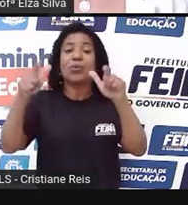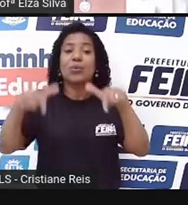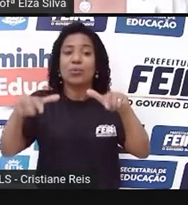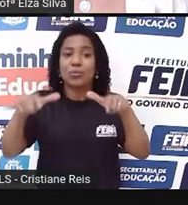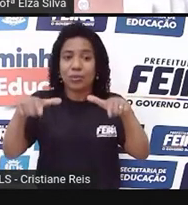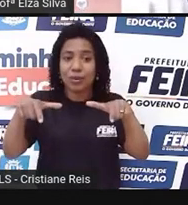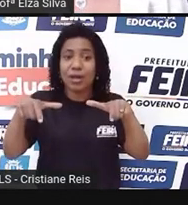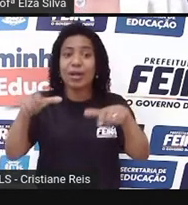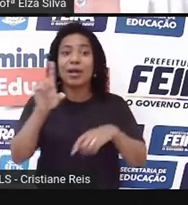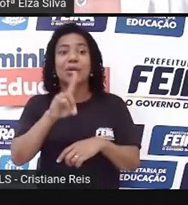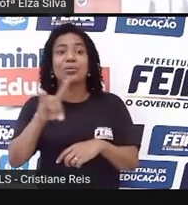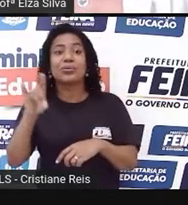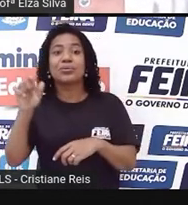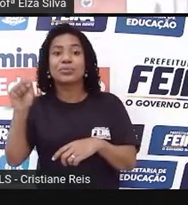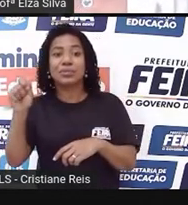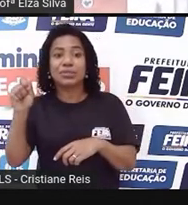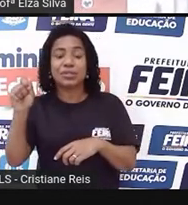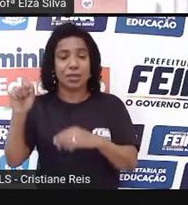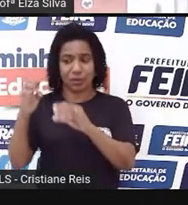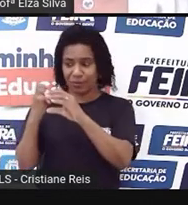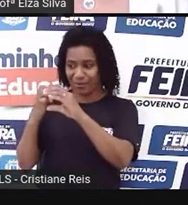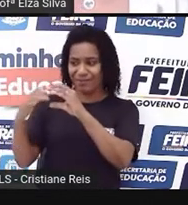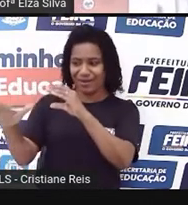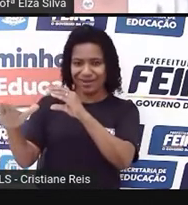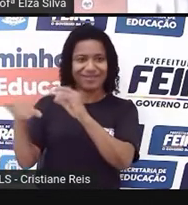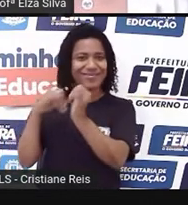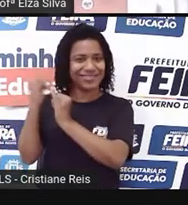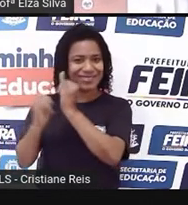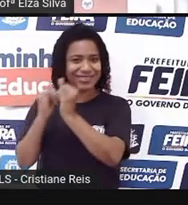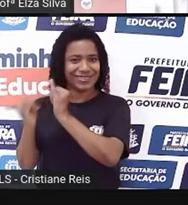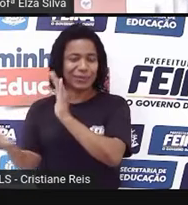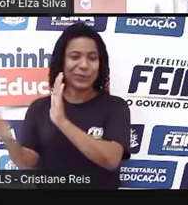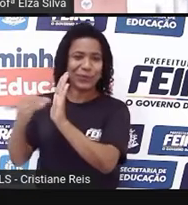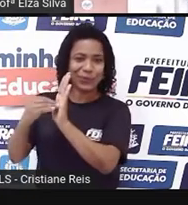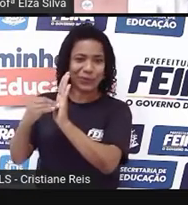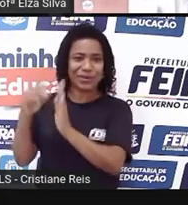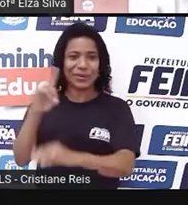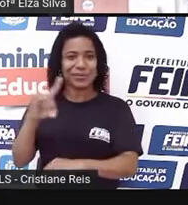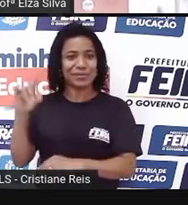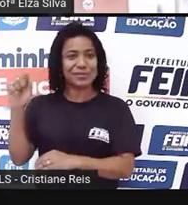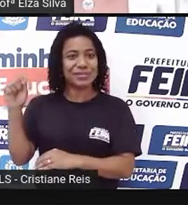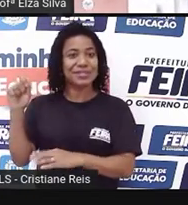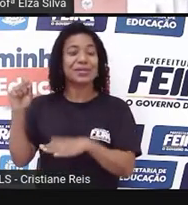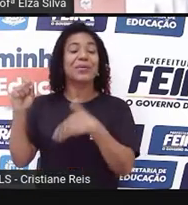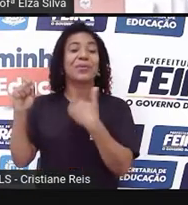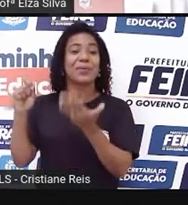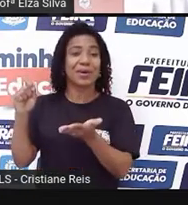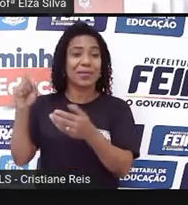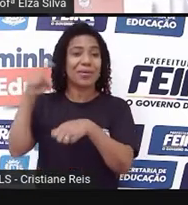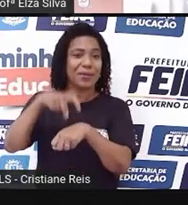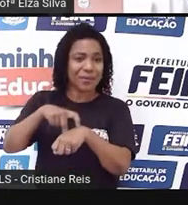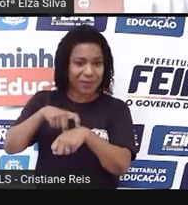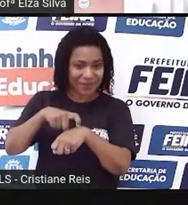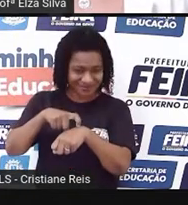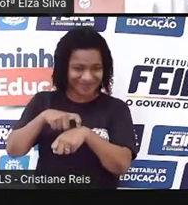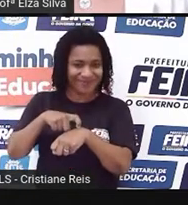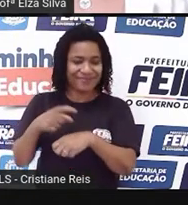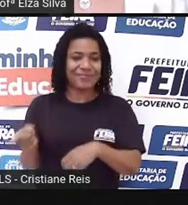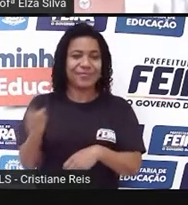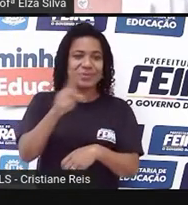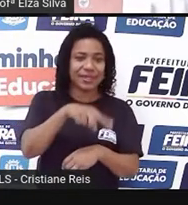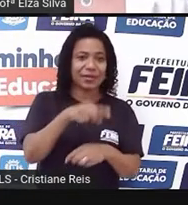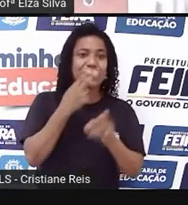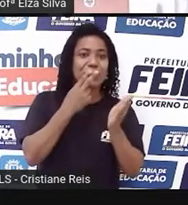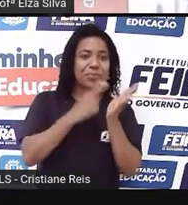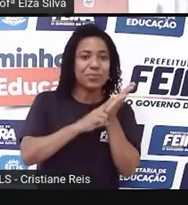automático. O vocativo, nele, a gente coloca a saudação e o nome do destinatário, ou